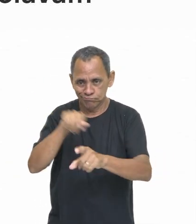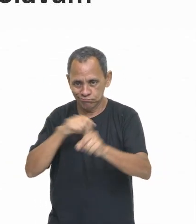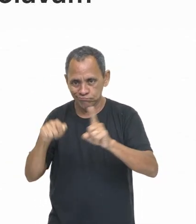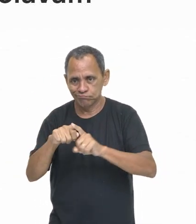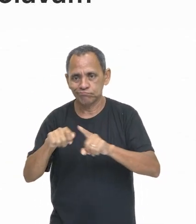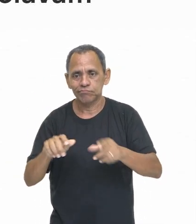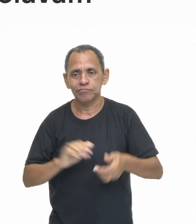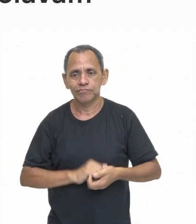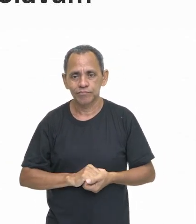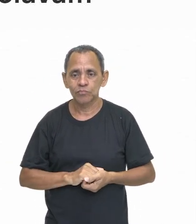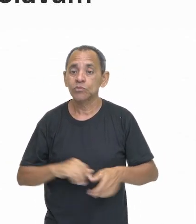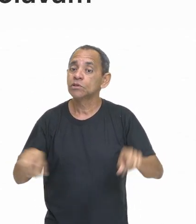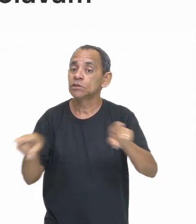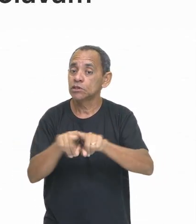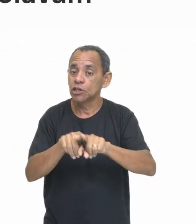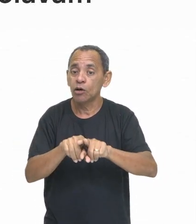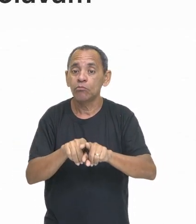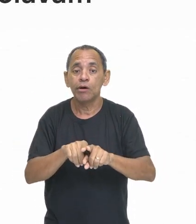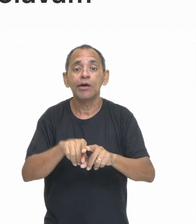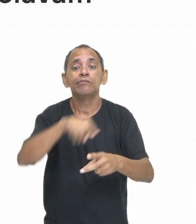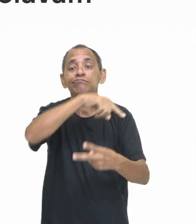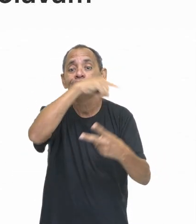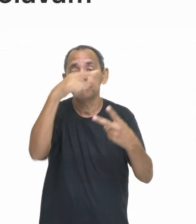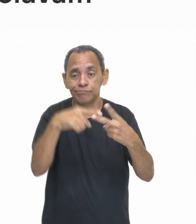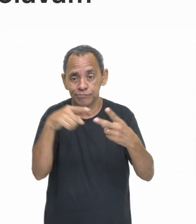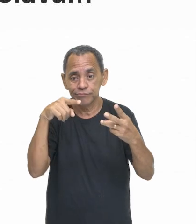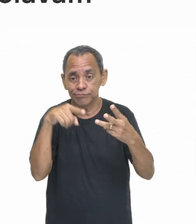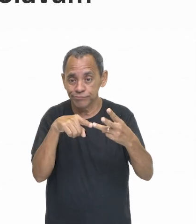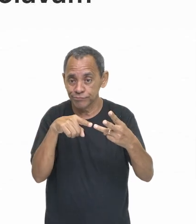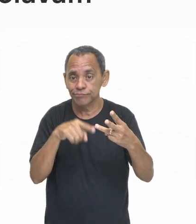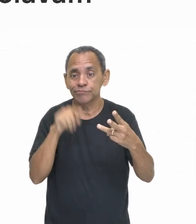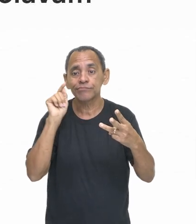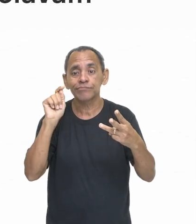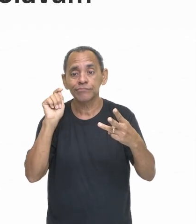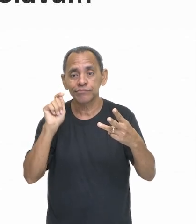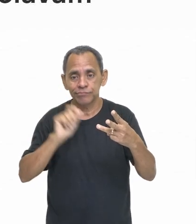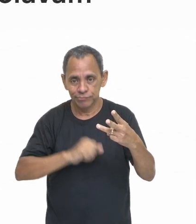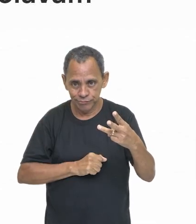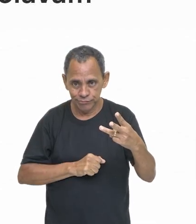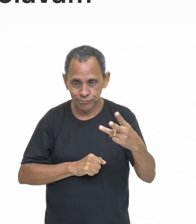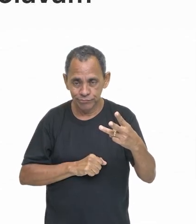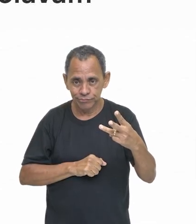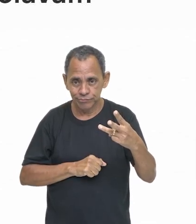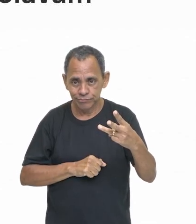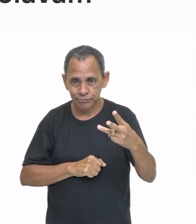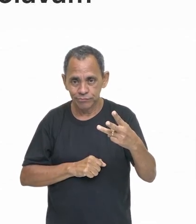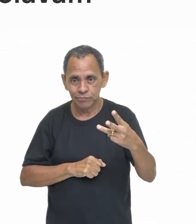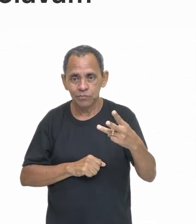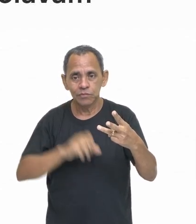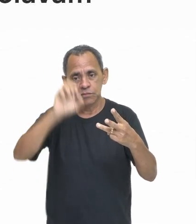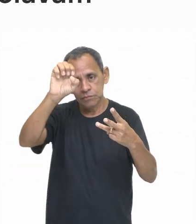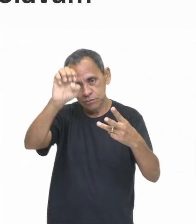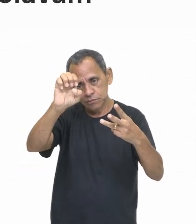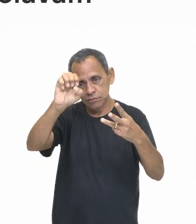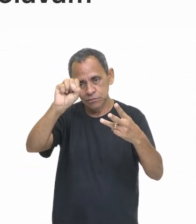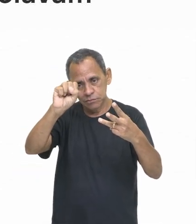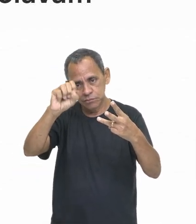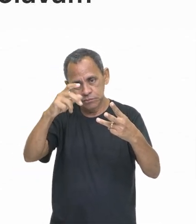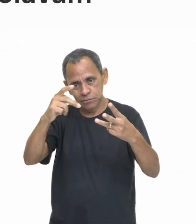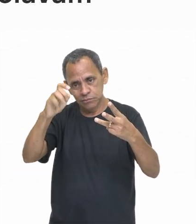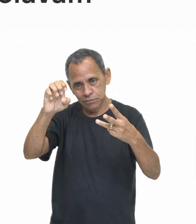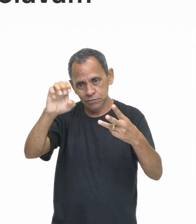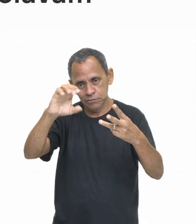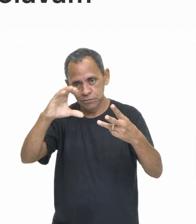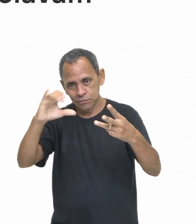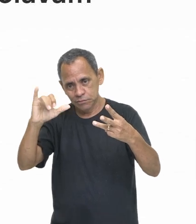além desses textos e do ouro, do pó de ouro, também cita aí que nós temos as especiarias. O que que são